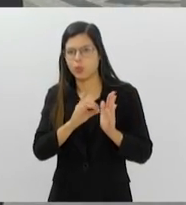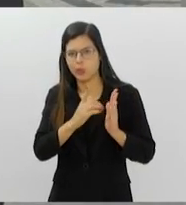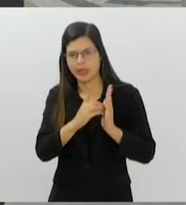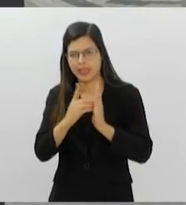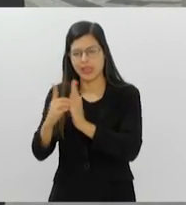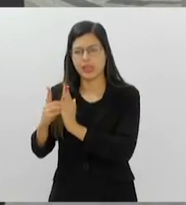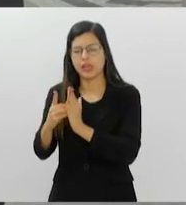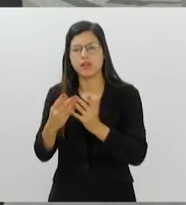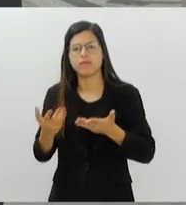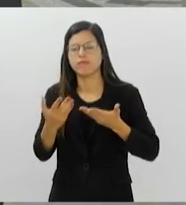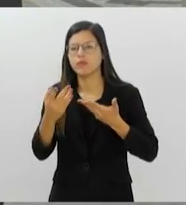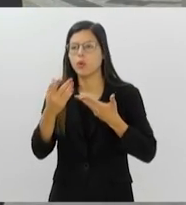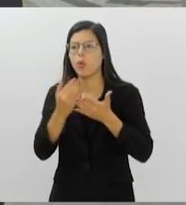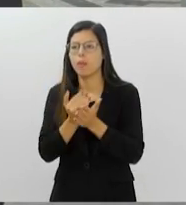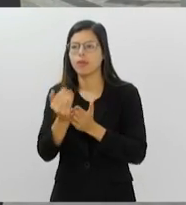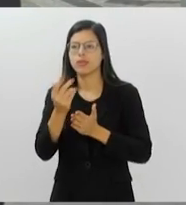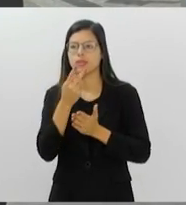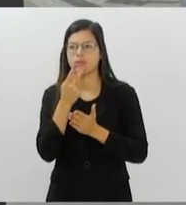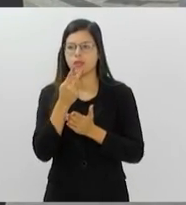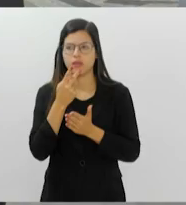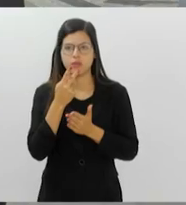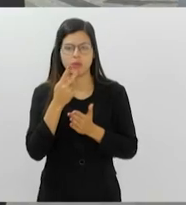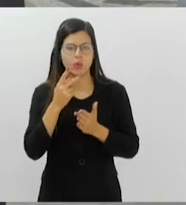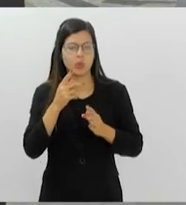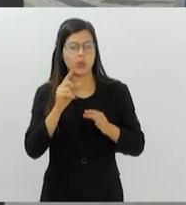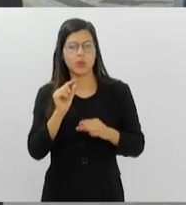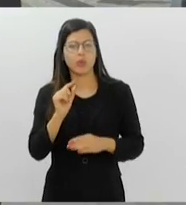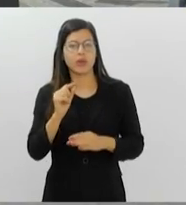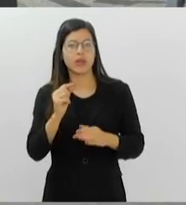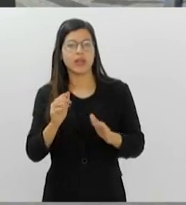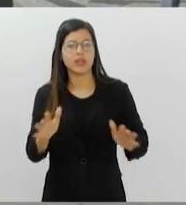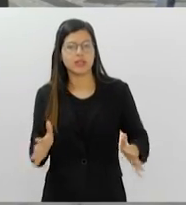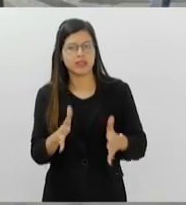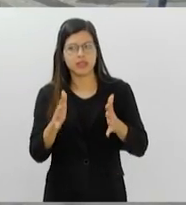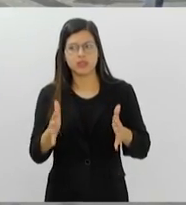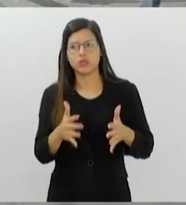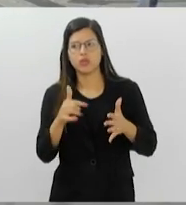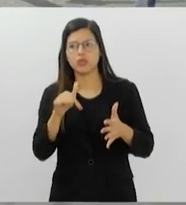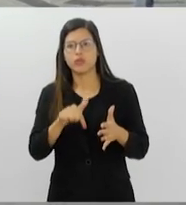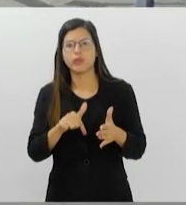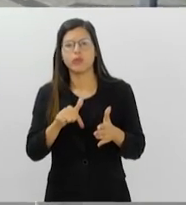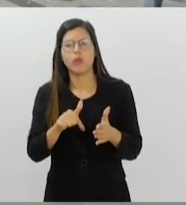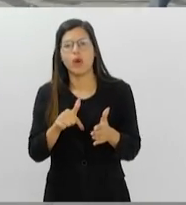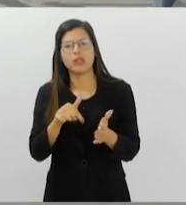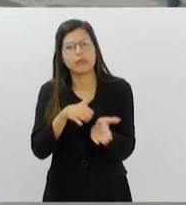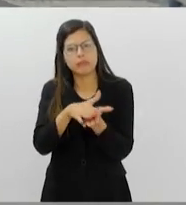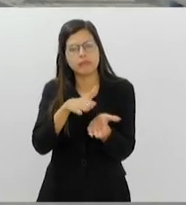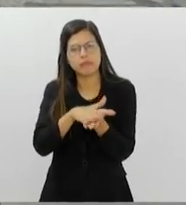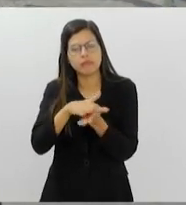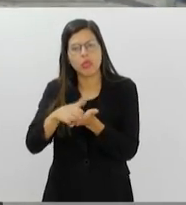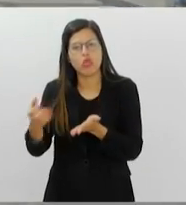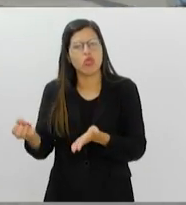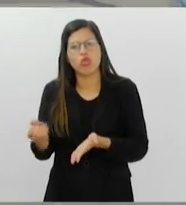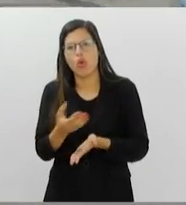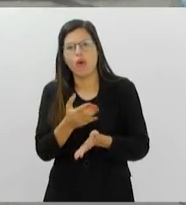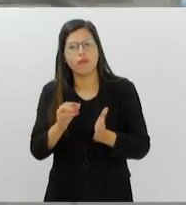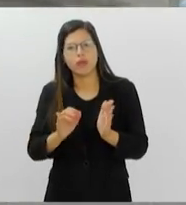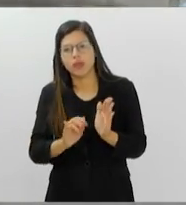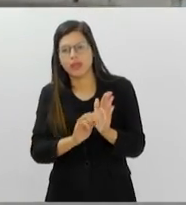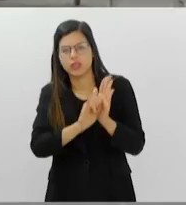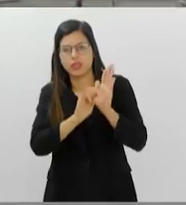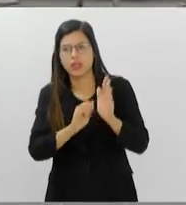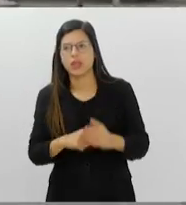porquê dessa... o que motivou essa emissão da nova carteira de identidade. Bom dia. O que motivou essa nova identidade,